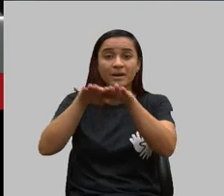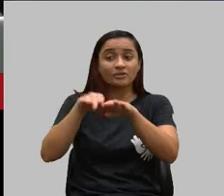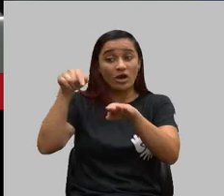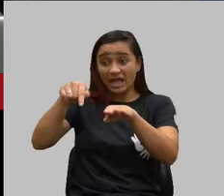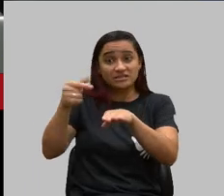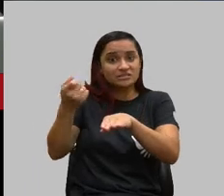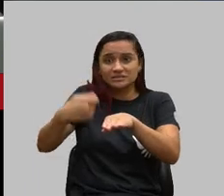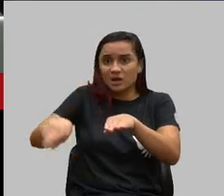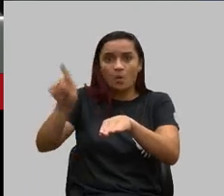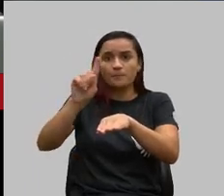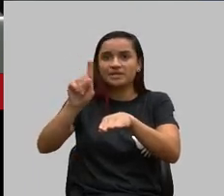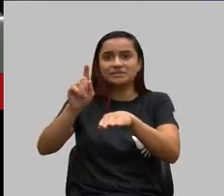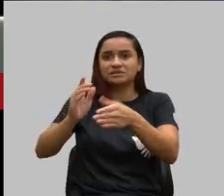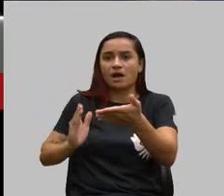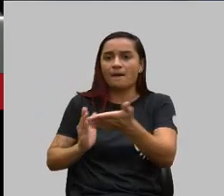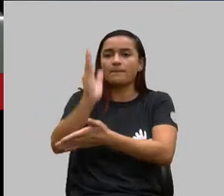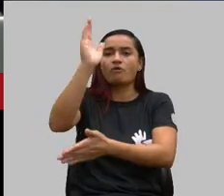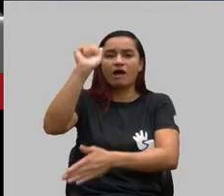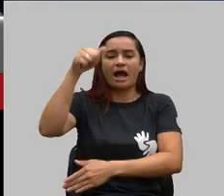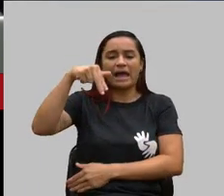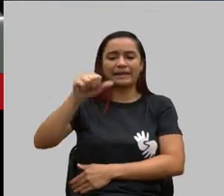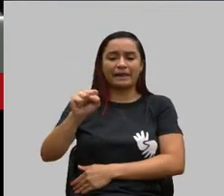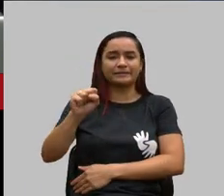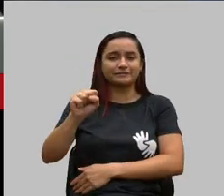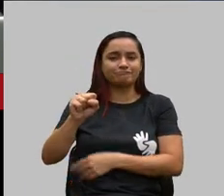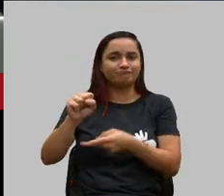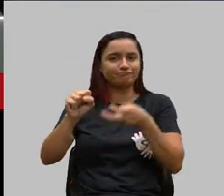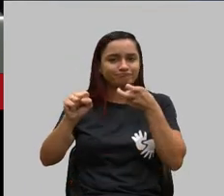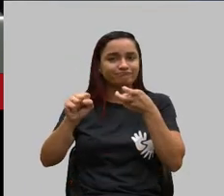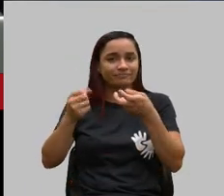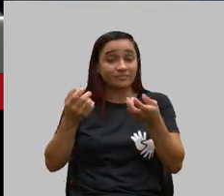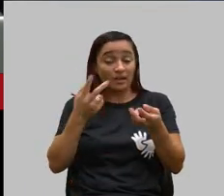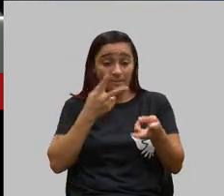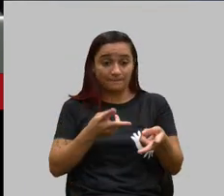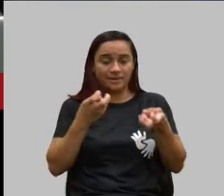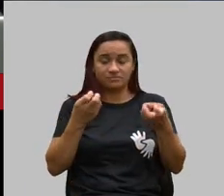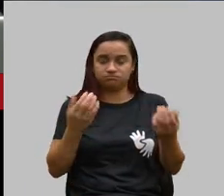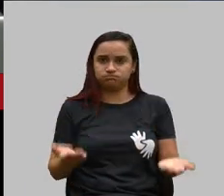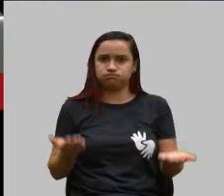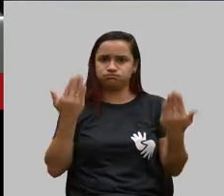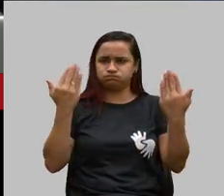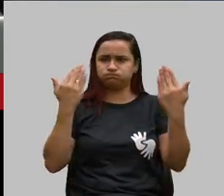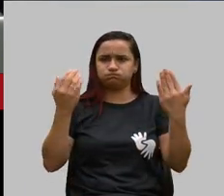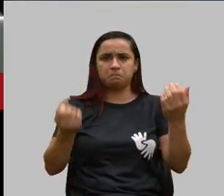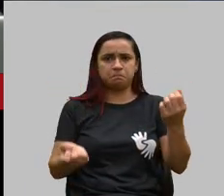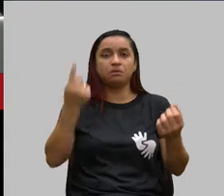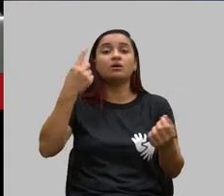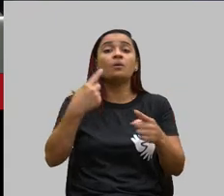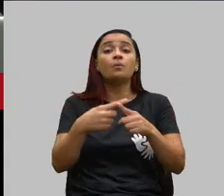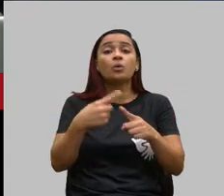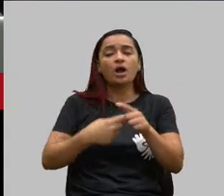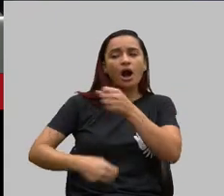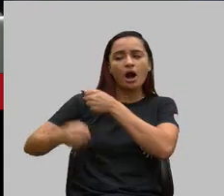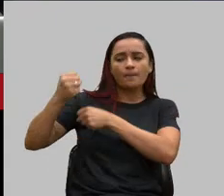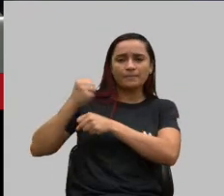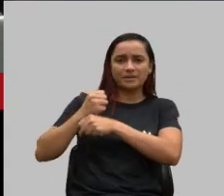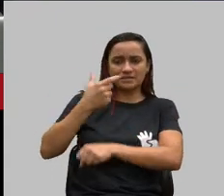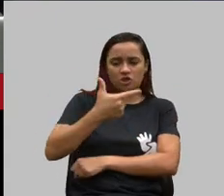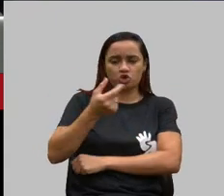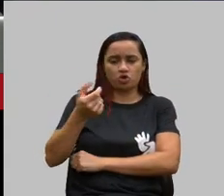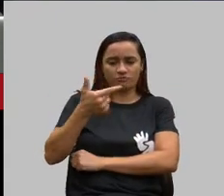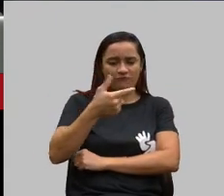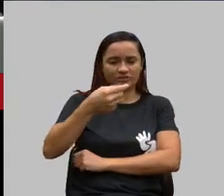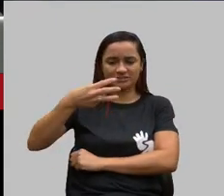da ANS. Então, já começa aí uma disparidade. Quando você vê que o ano passado, 2023, nós tínhamos um